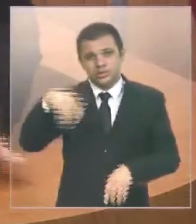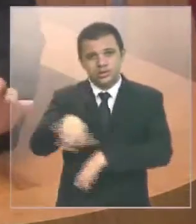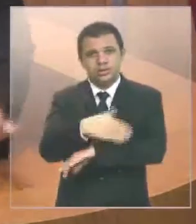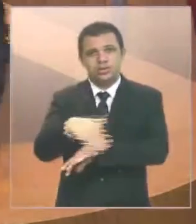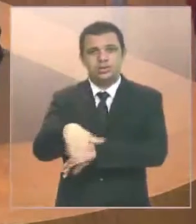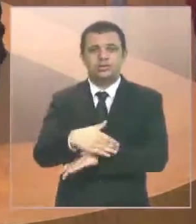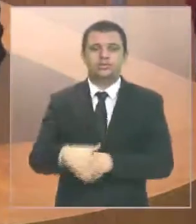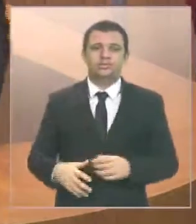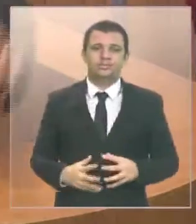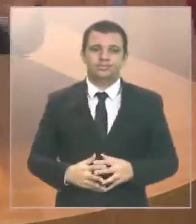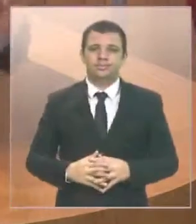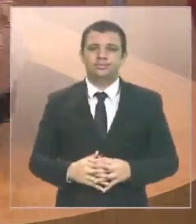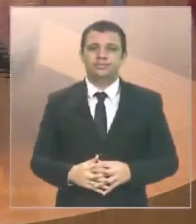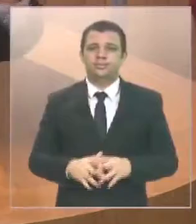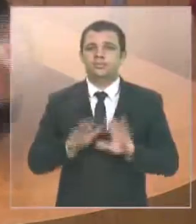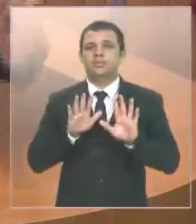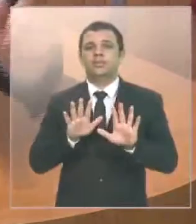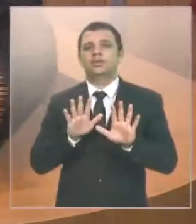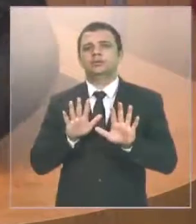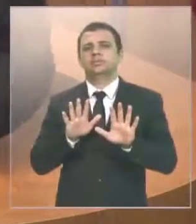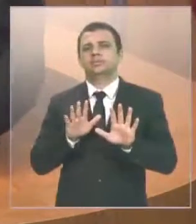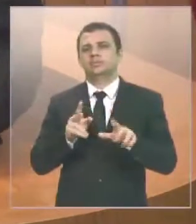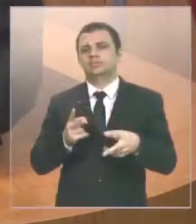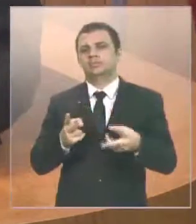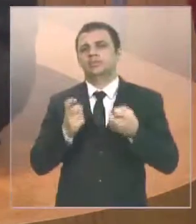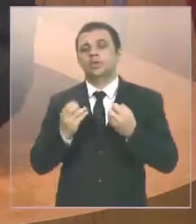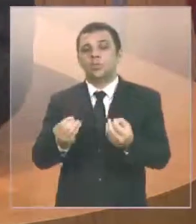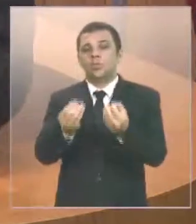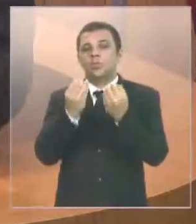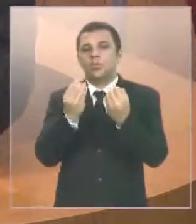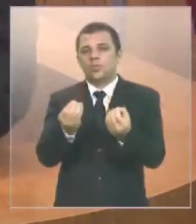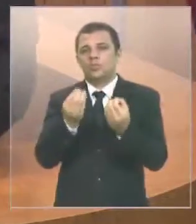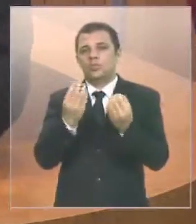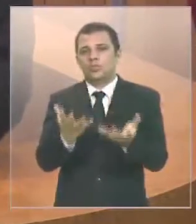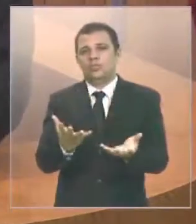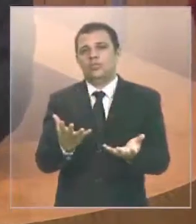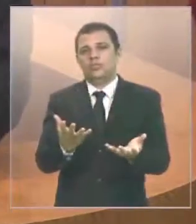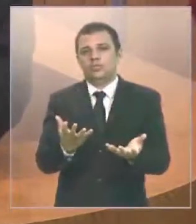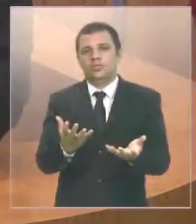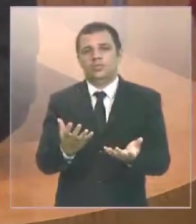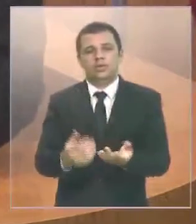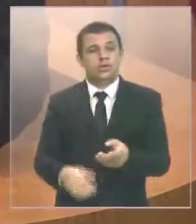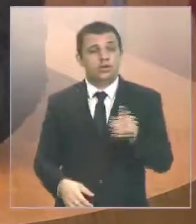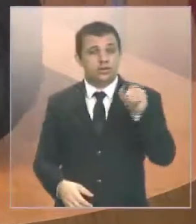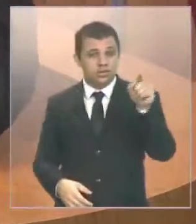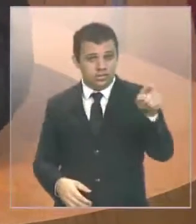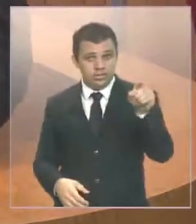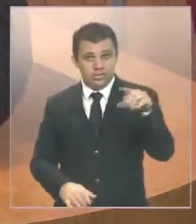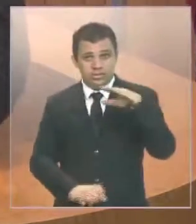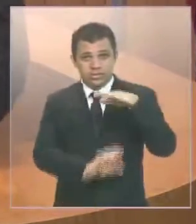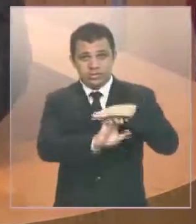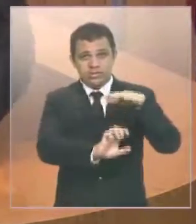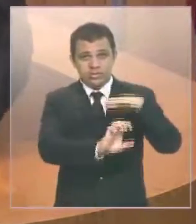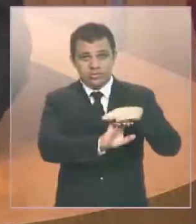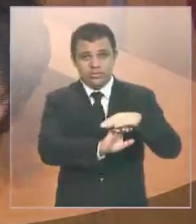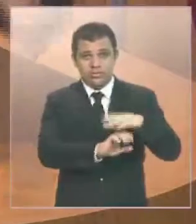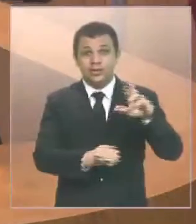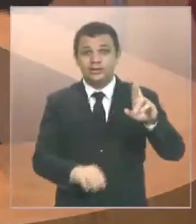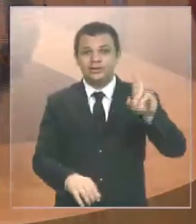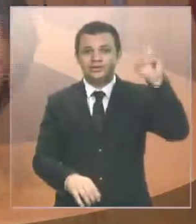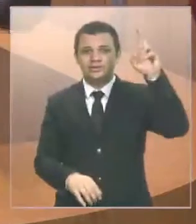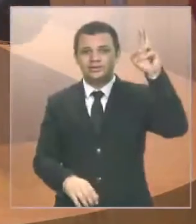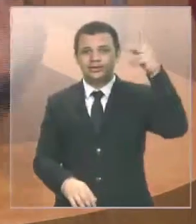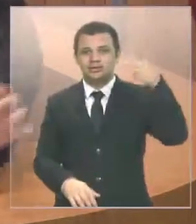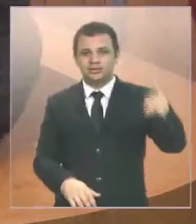Agora, olhem o tamanho do absurdo. Essa Seixomix, o dono dela, o